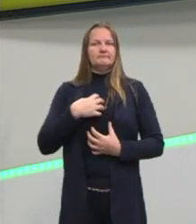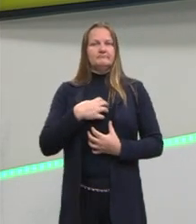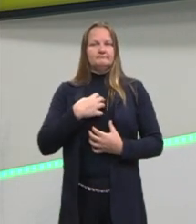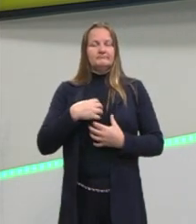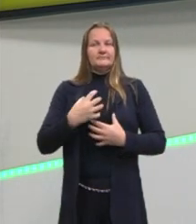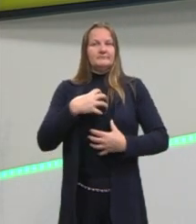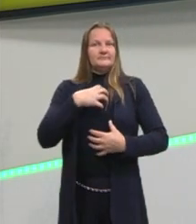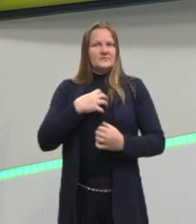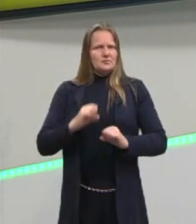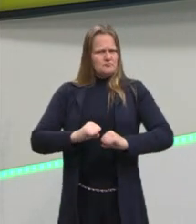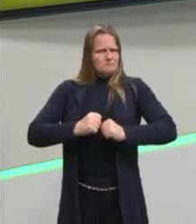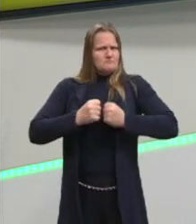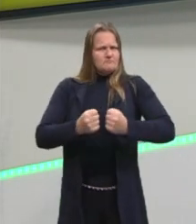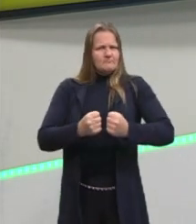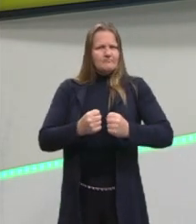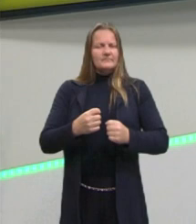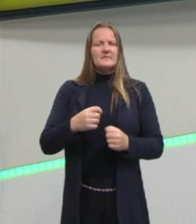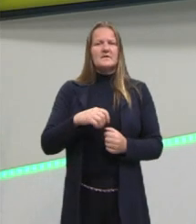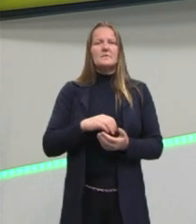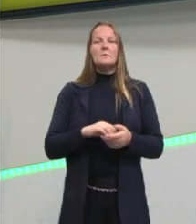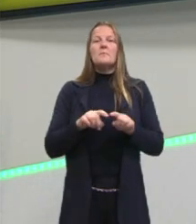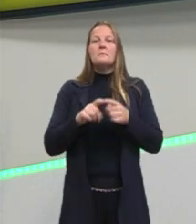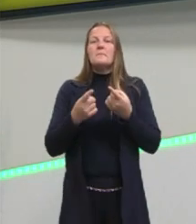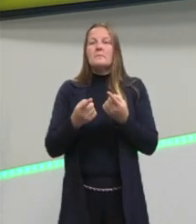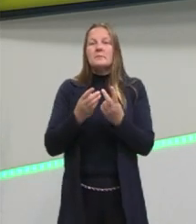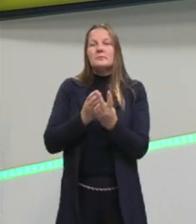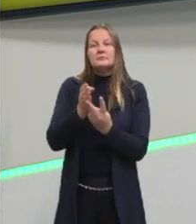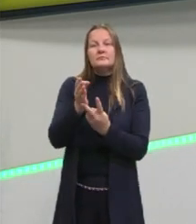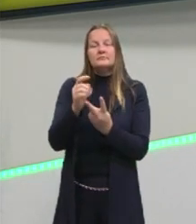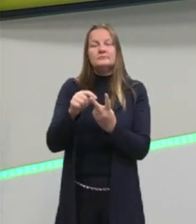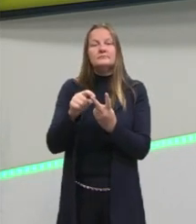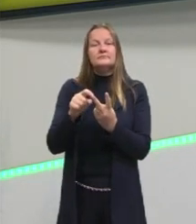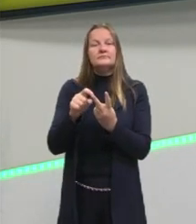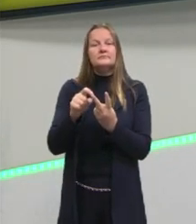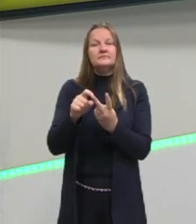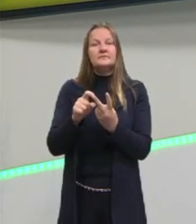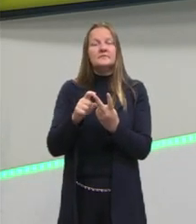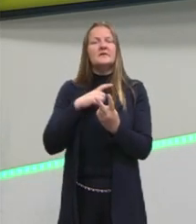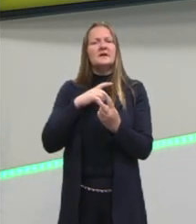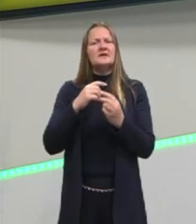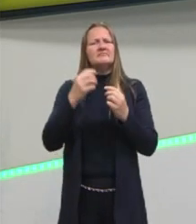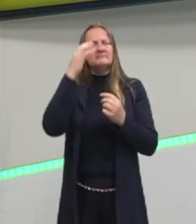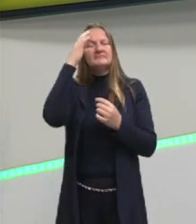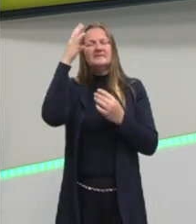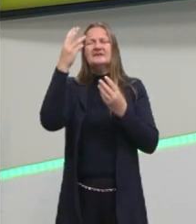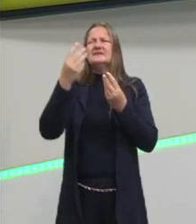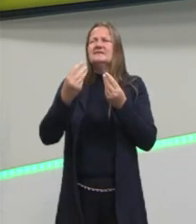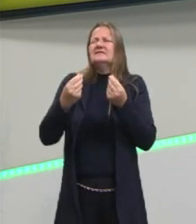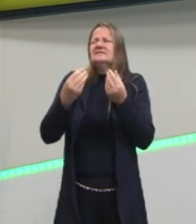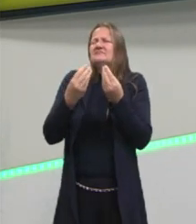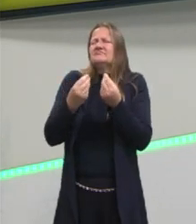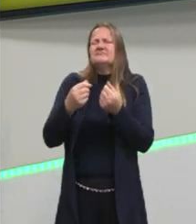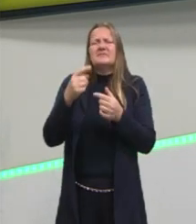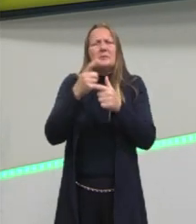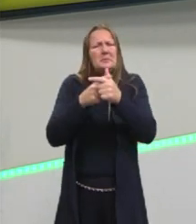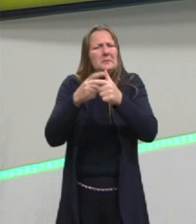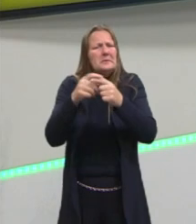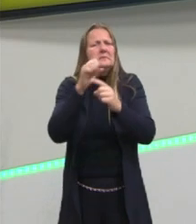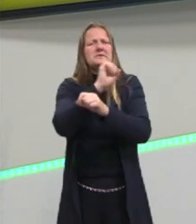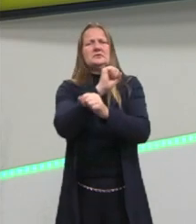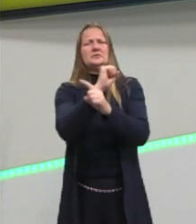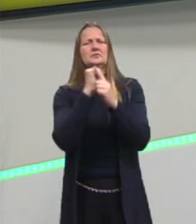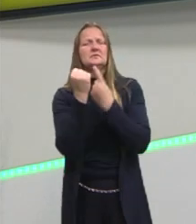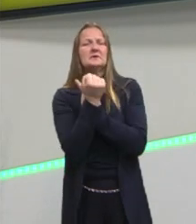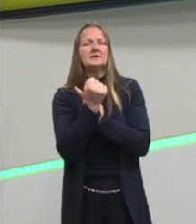se sentindo forte. A pessoa fica forte. Porém, ao mesmo tempo, gente tem muita desilusão. Porque a gente tem problemas sociais